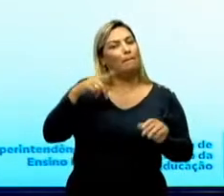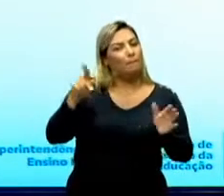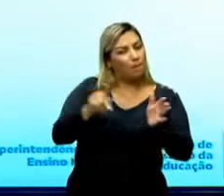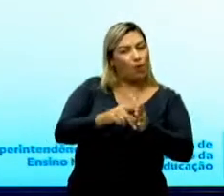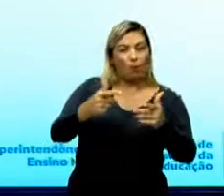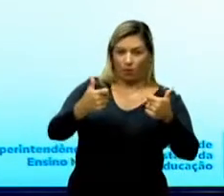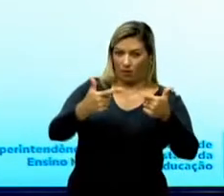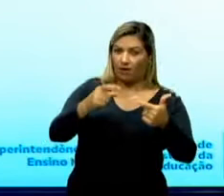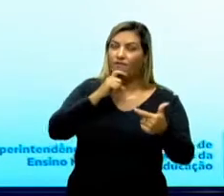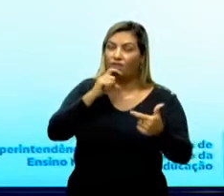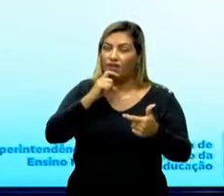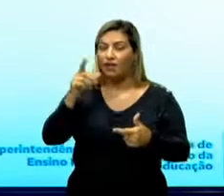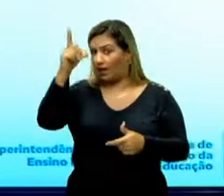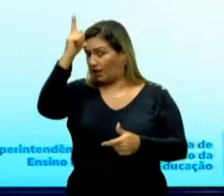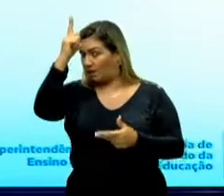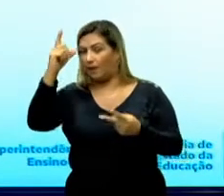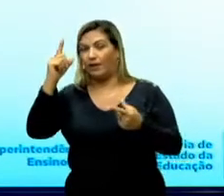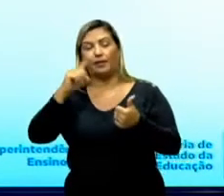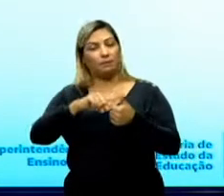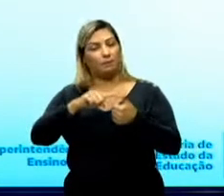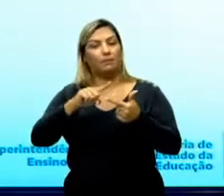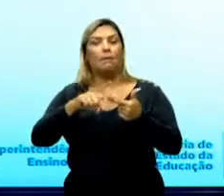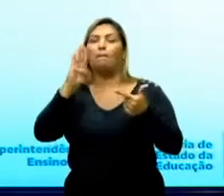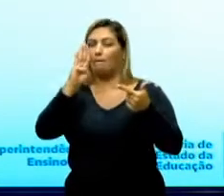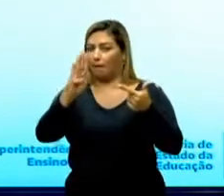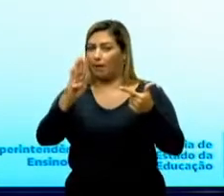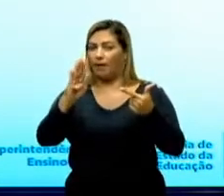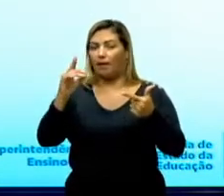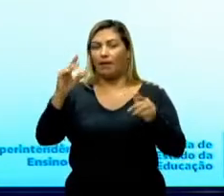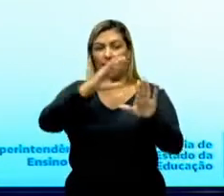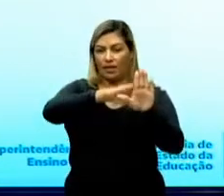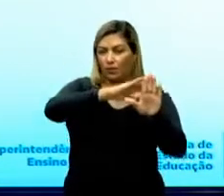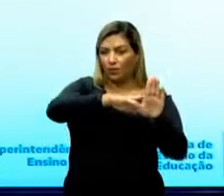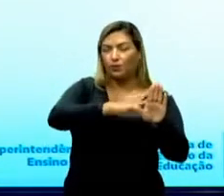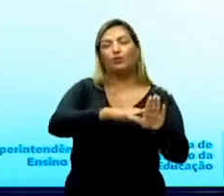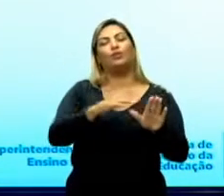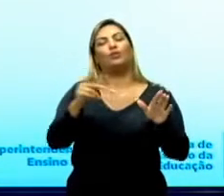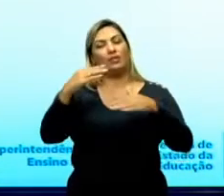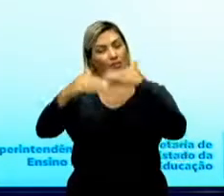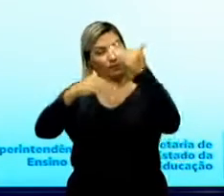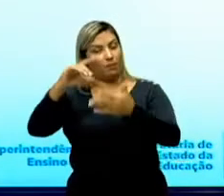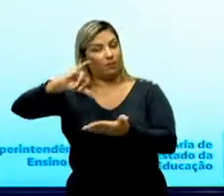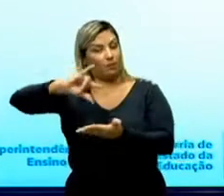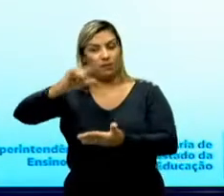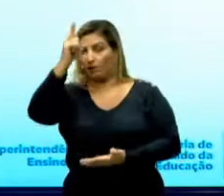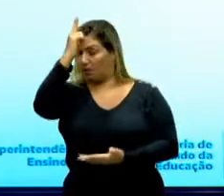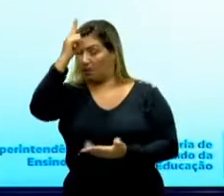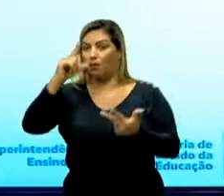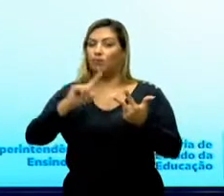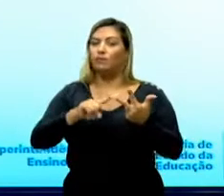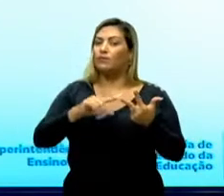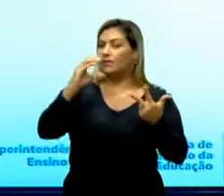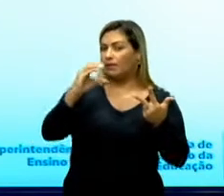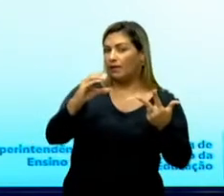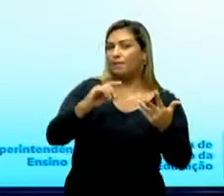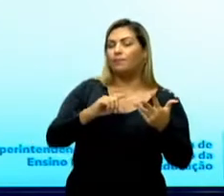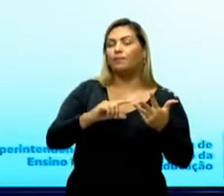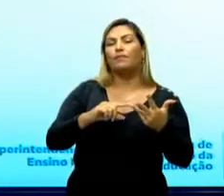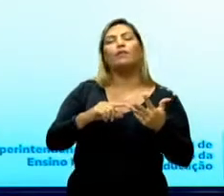Fria em Berlim, letra B, idealização do desenvolvimento capitalista alemão, letra C,